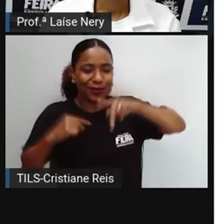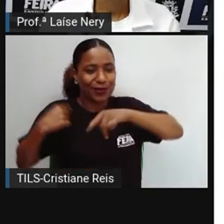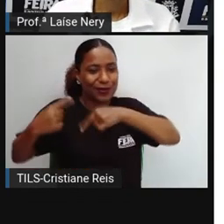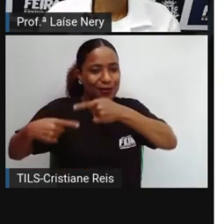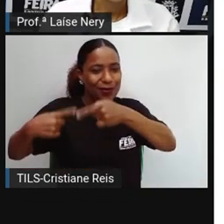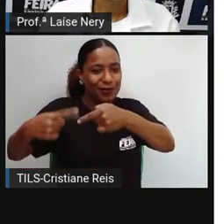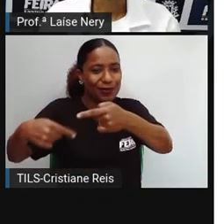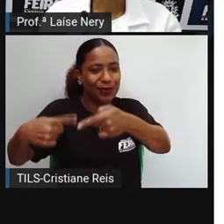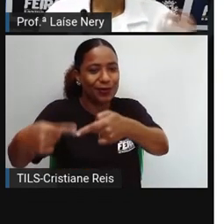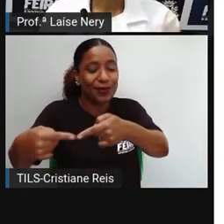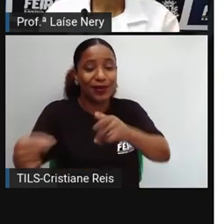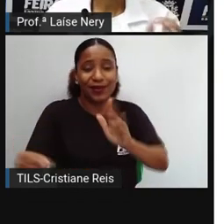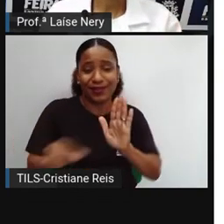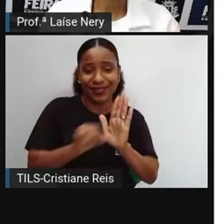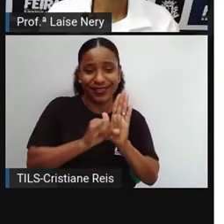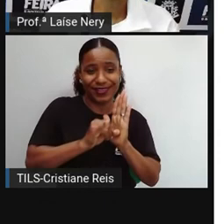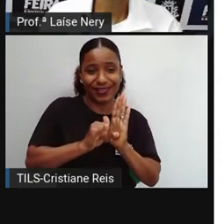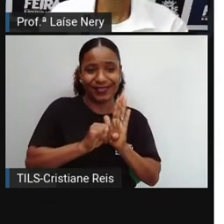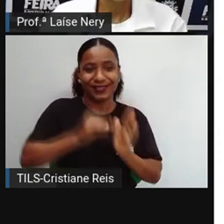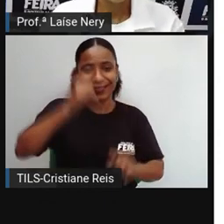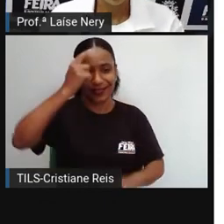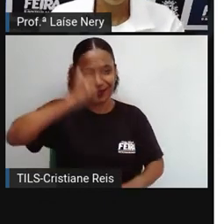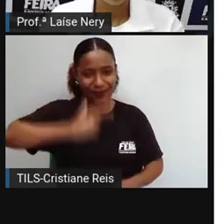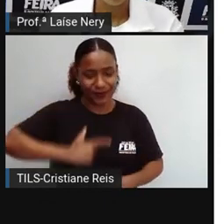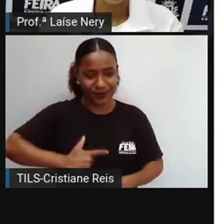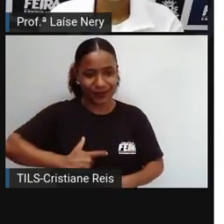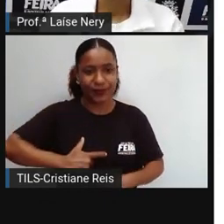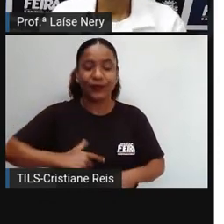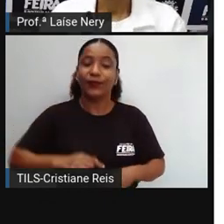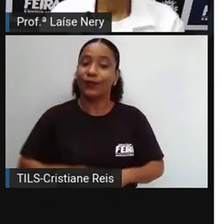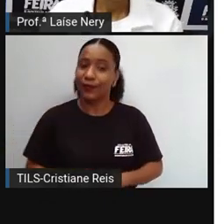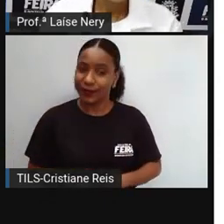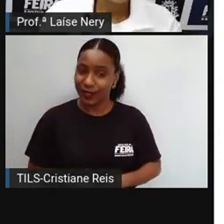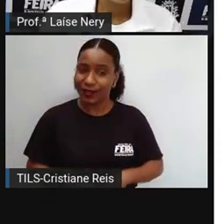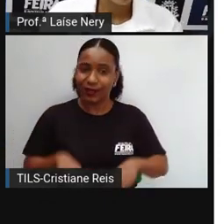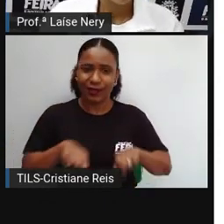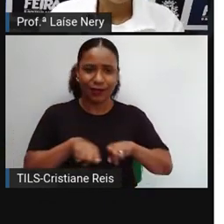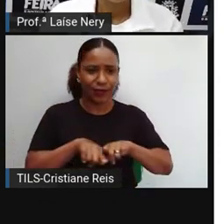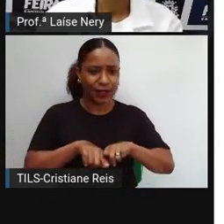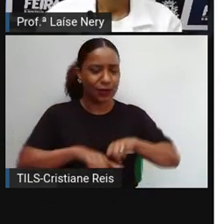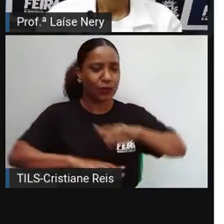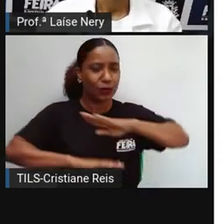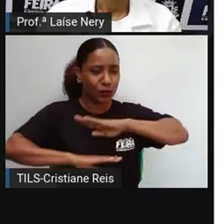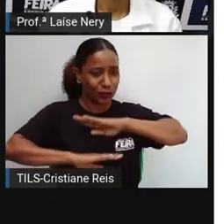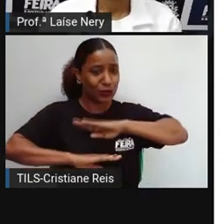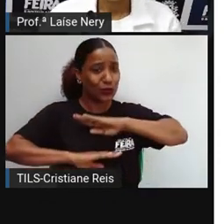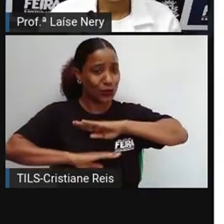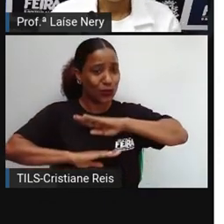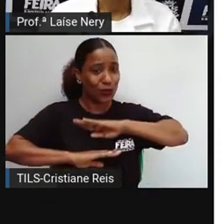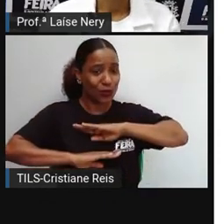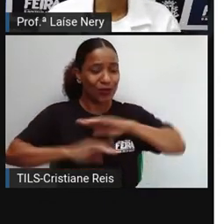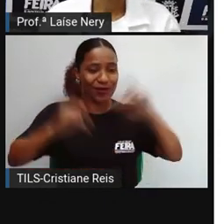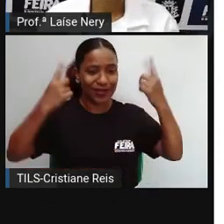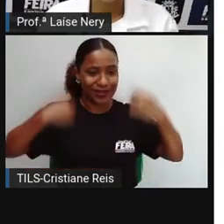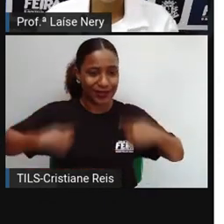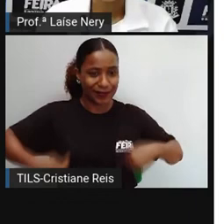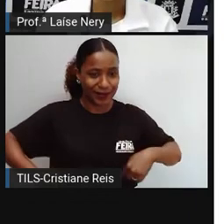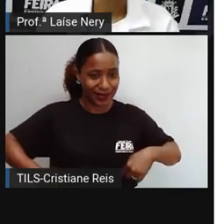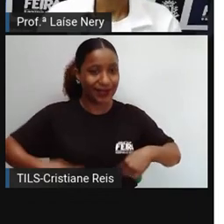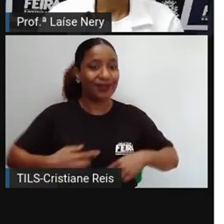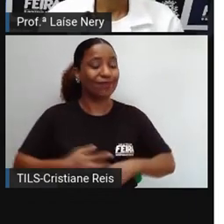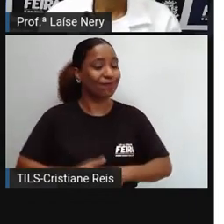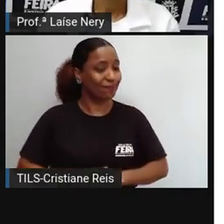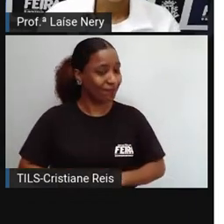E ele é também uma construção social. Como assim, Pró? É uma forma de ver,